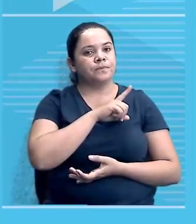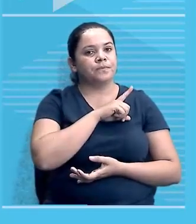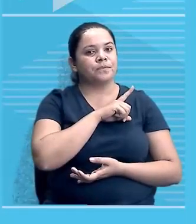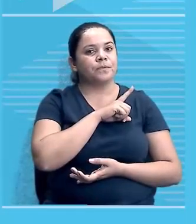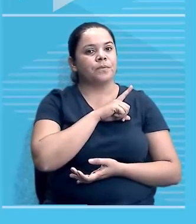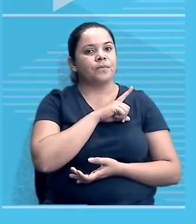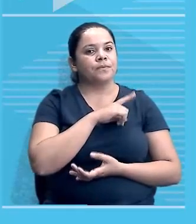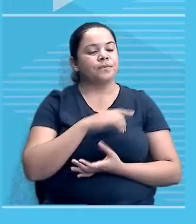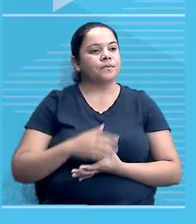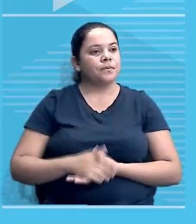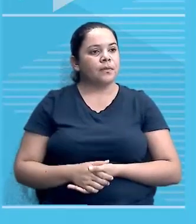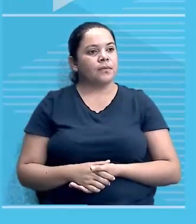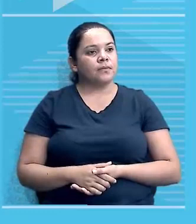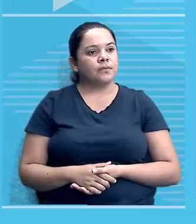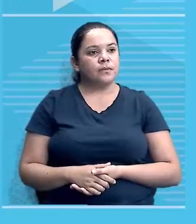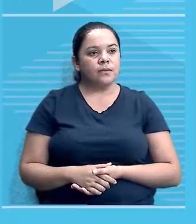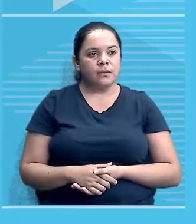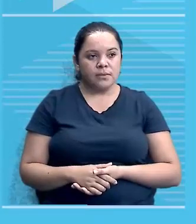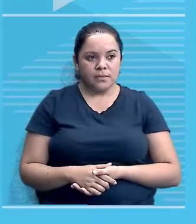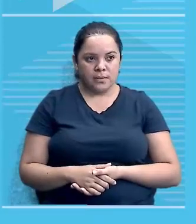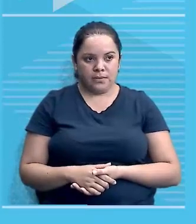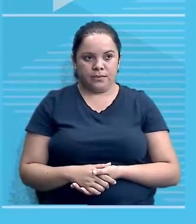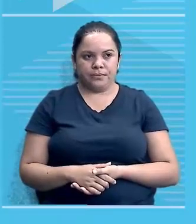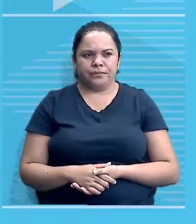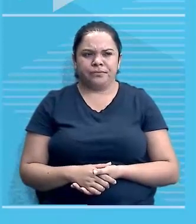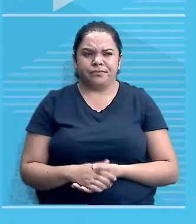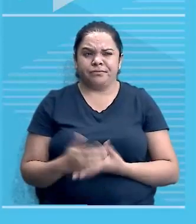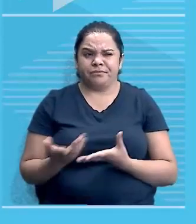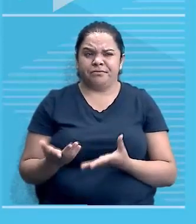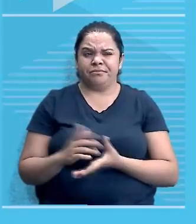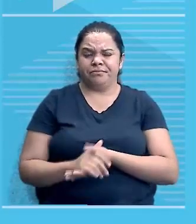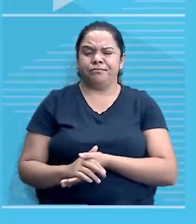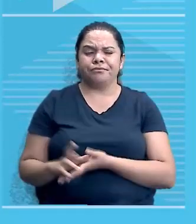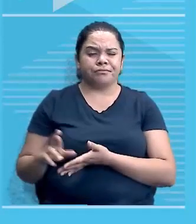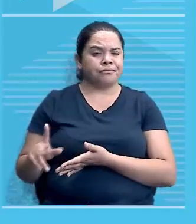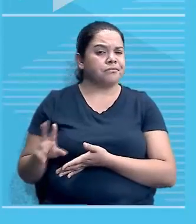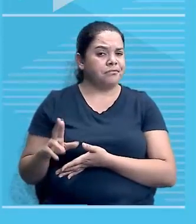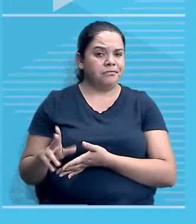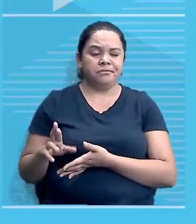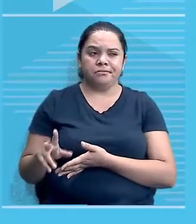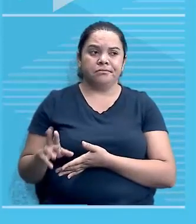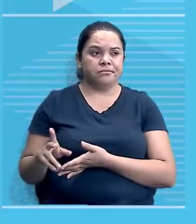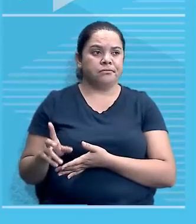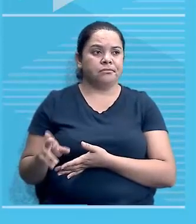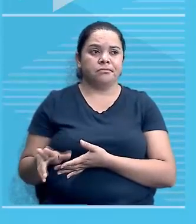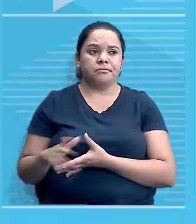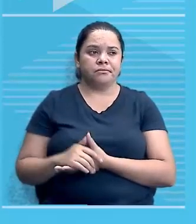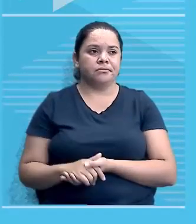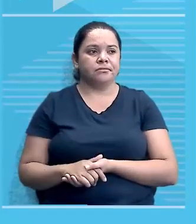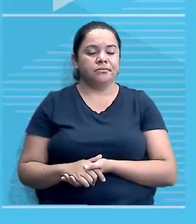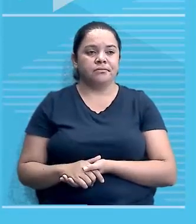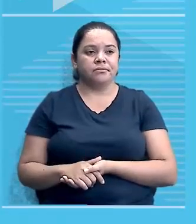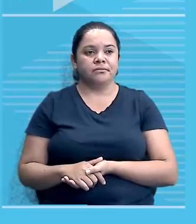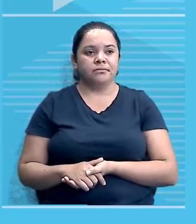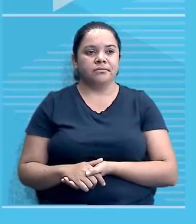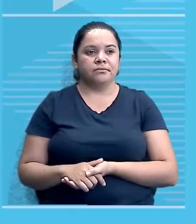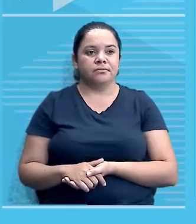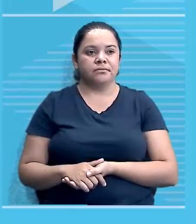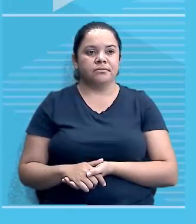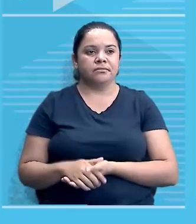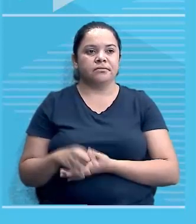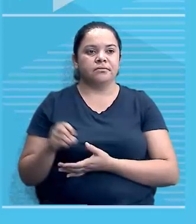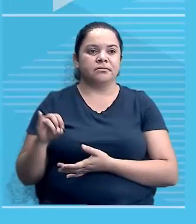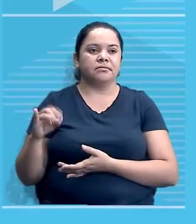foi acompanhada de políticas protecionistas? Não. A se fosse, se tivesse